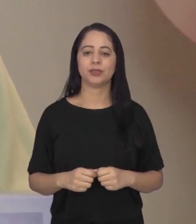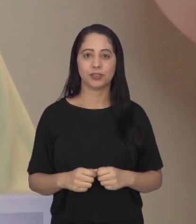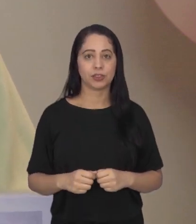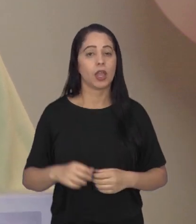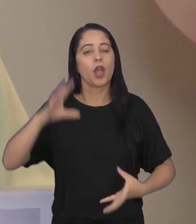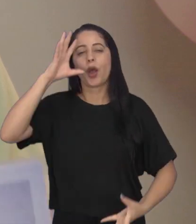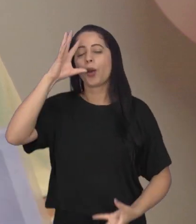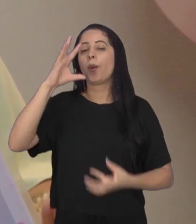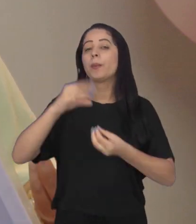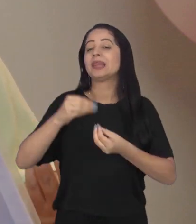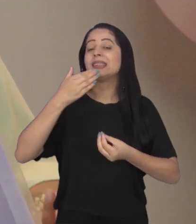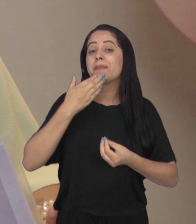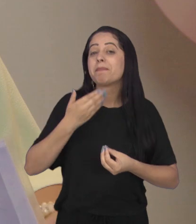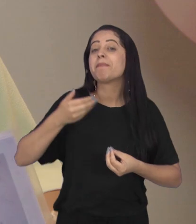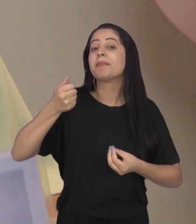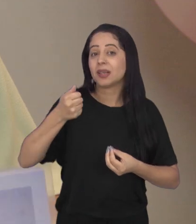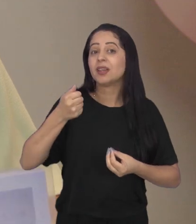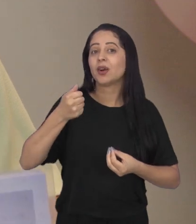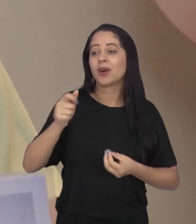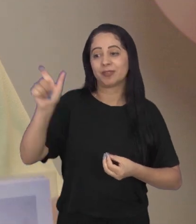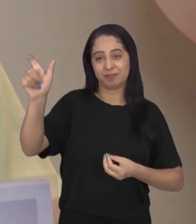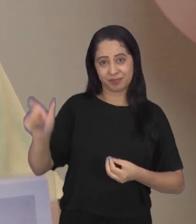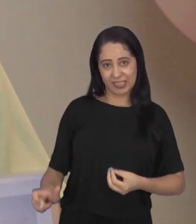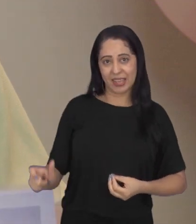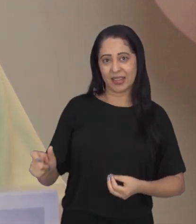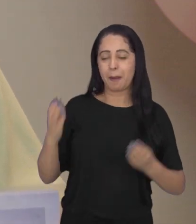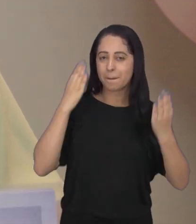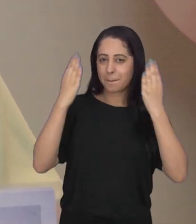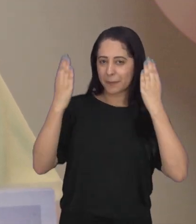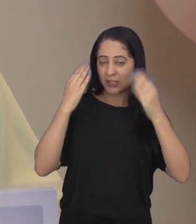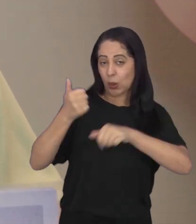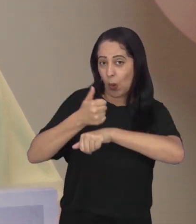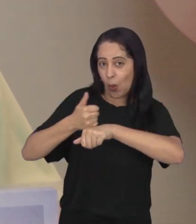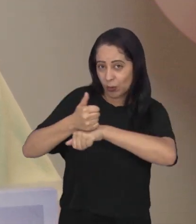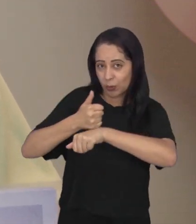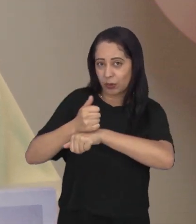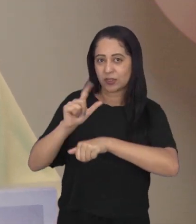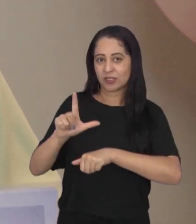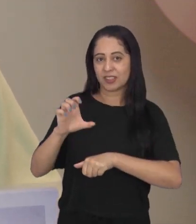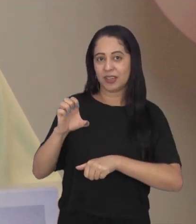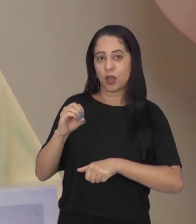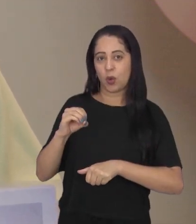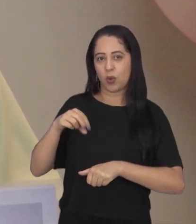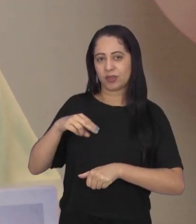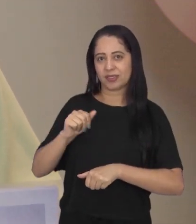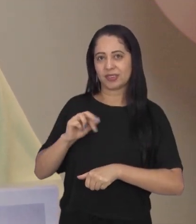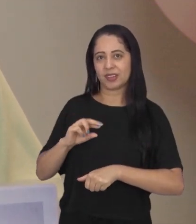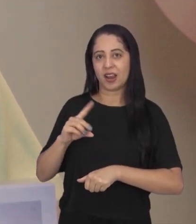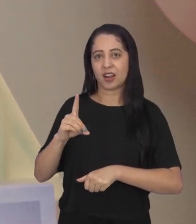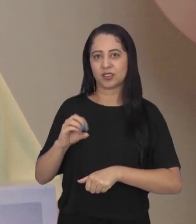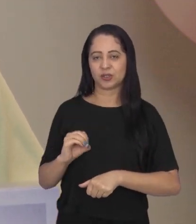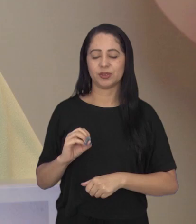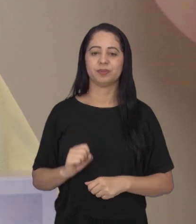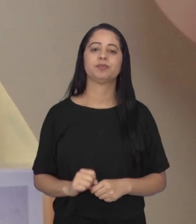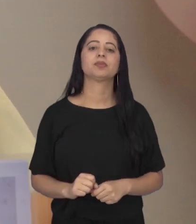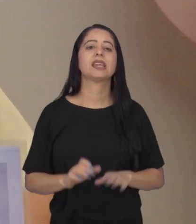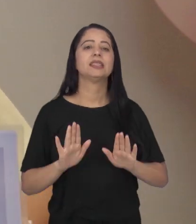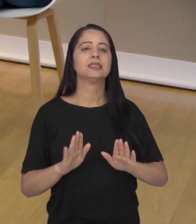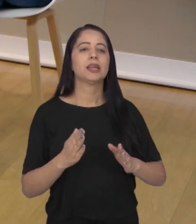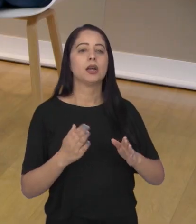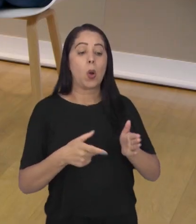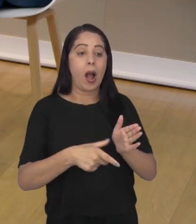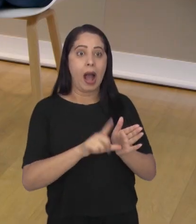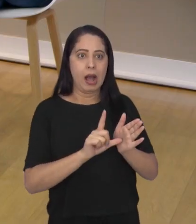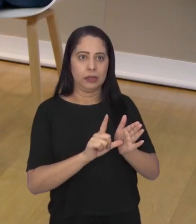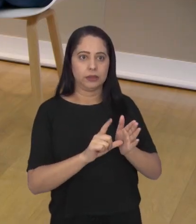Você de hoje. E para entender esses impactos, recebemos o psicólogo hospitalar Leonardo Teodoro. Leonardo,